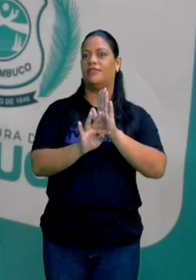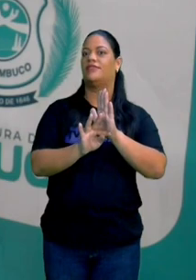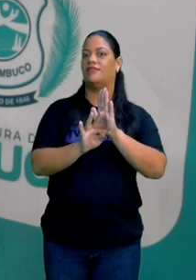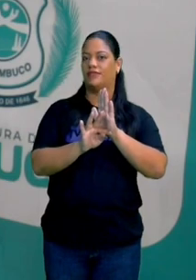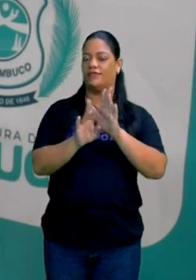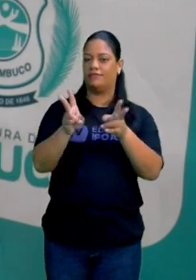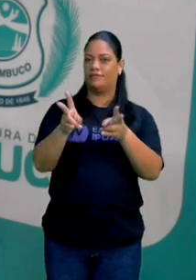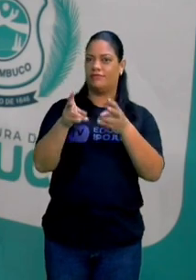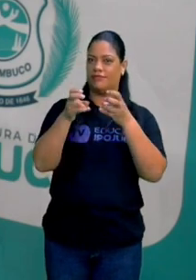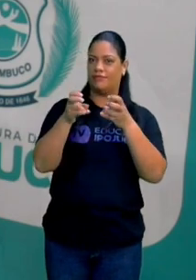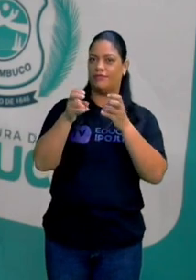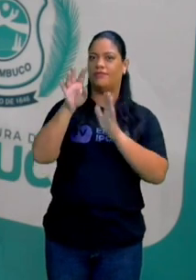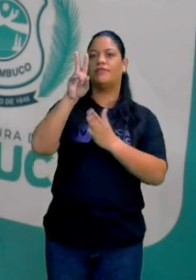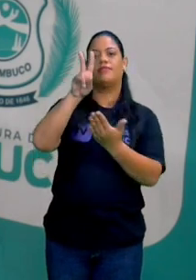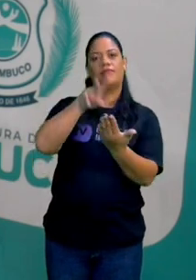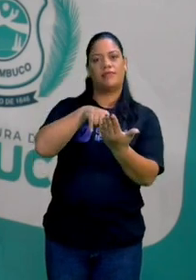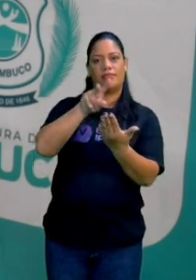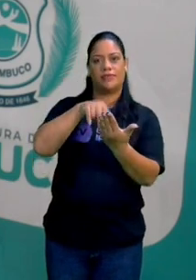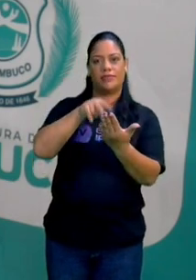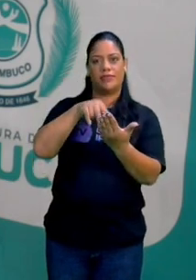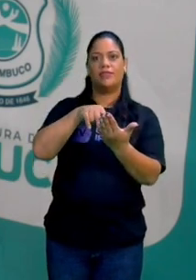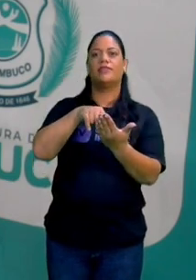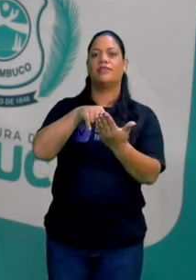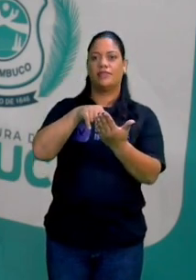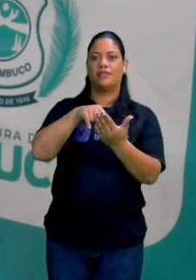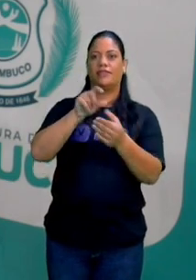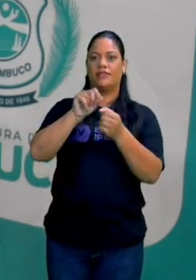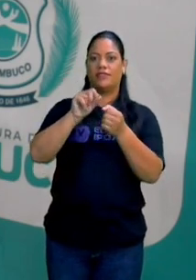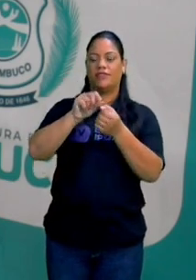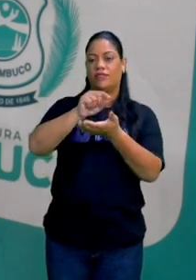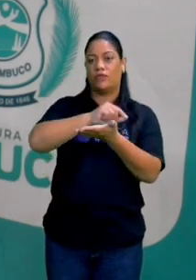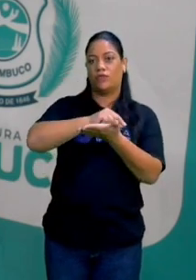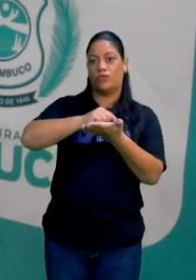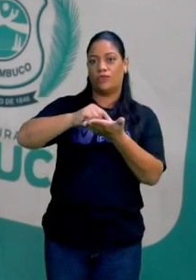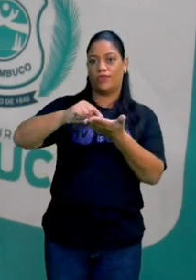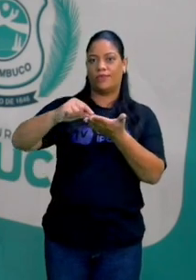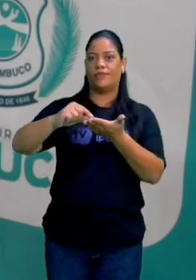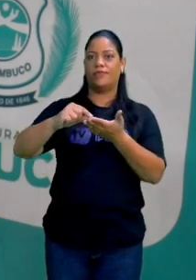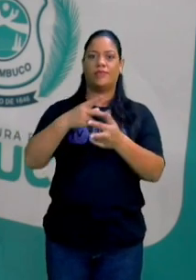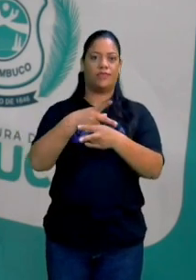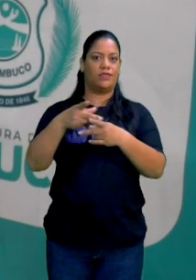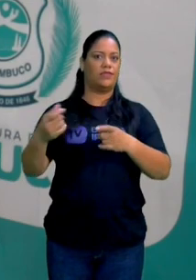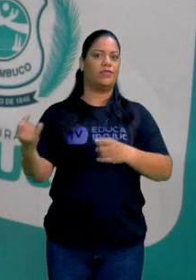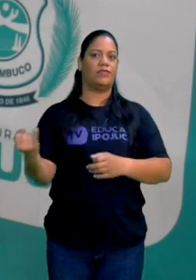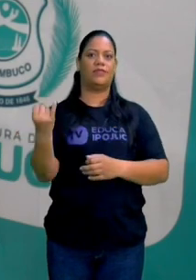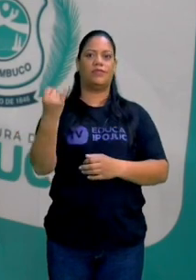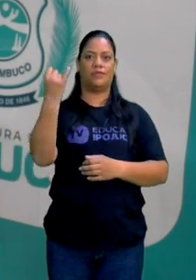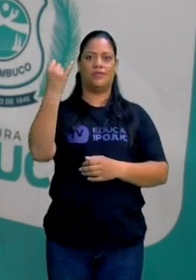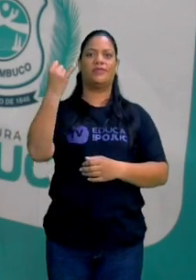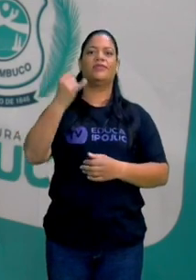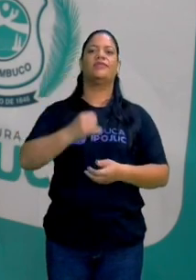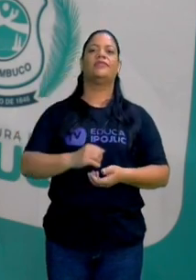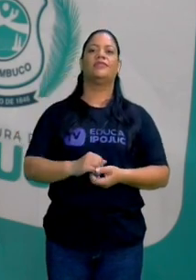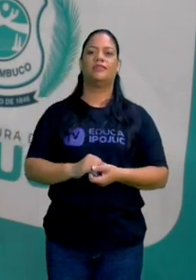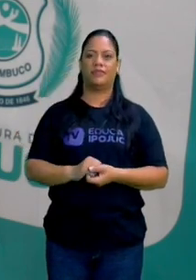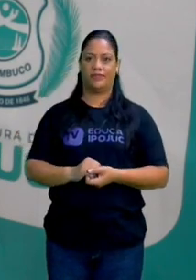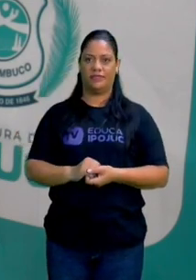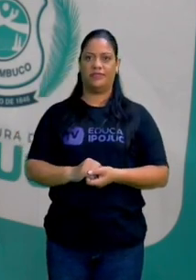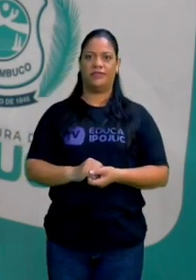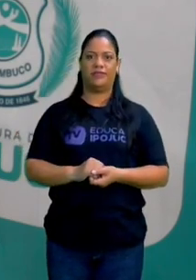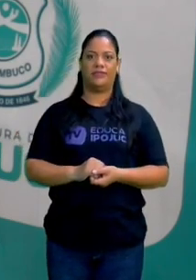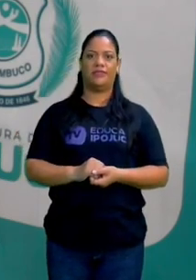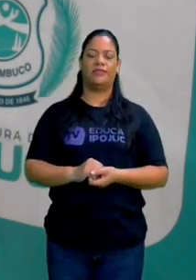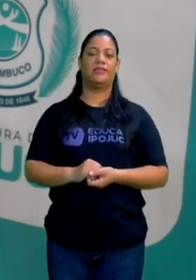frisar, muitas vezes, está lendo um material escrito, faz lá, sublinha do que você acha que deva ser a ideia central. E